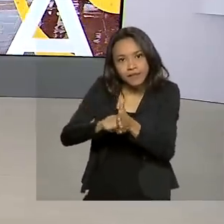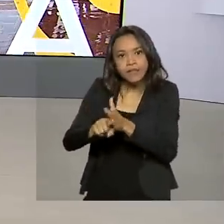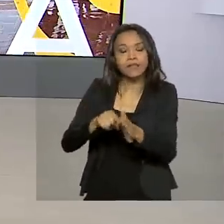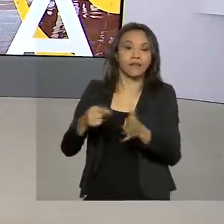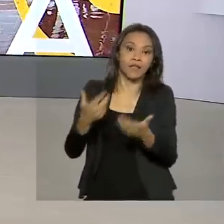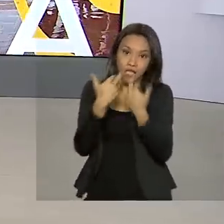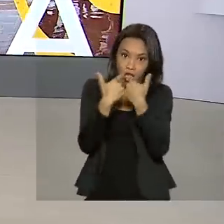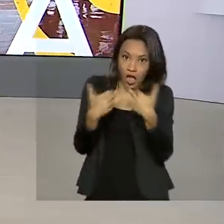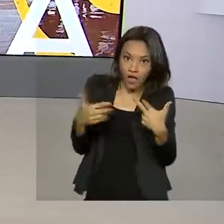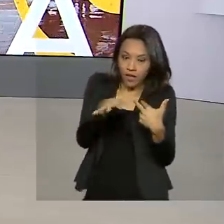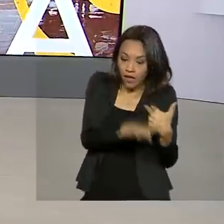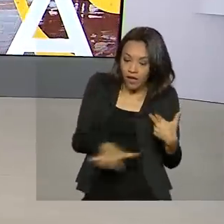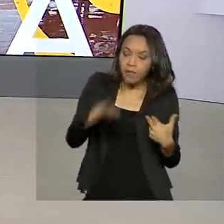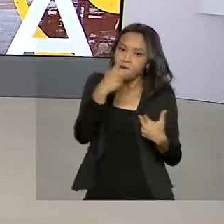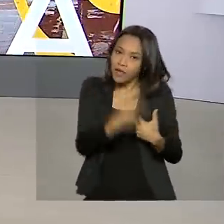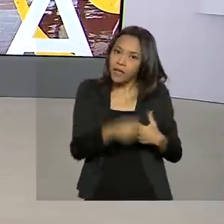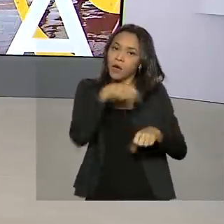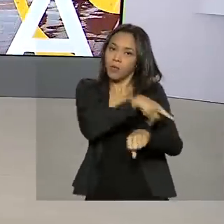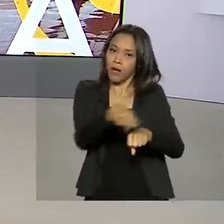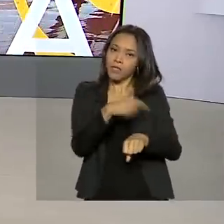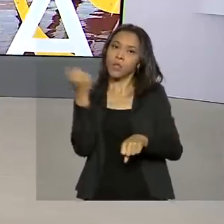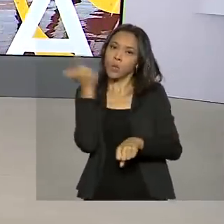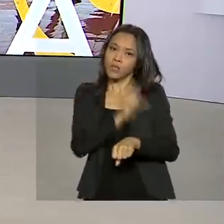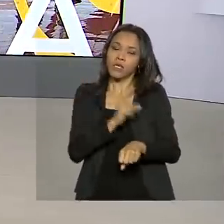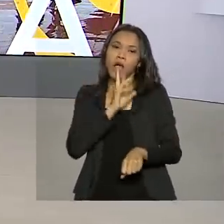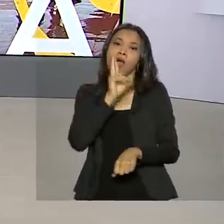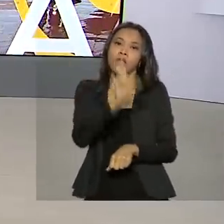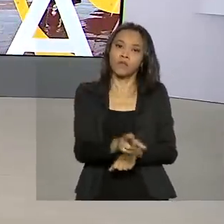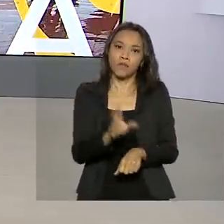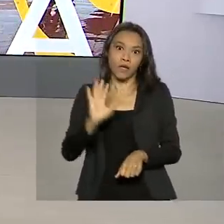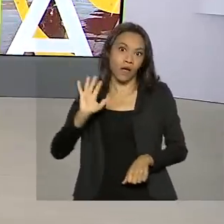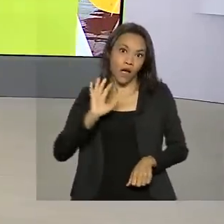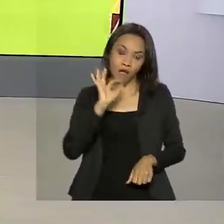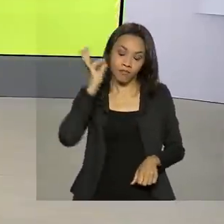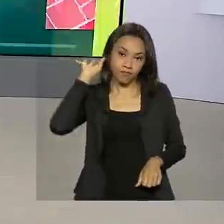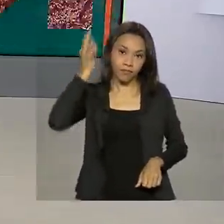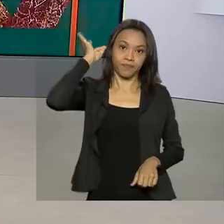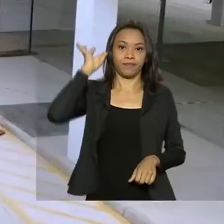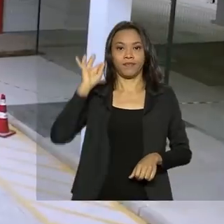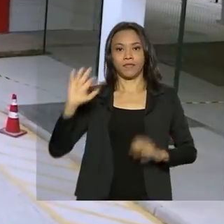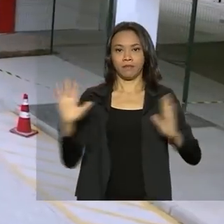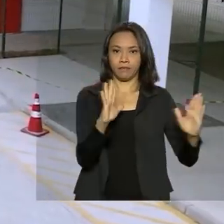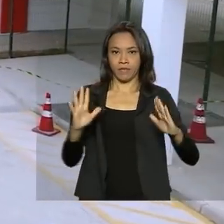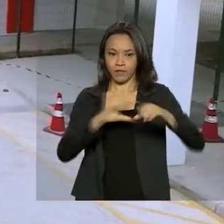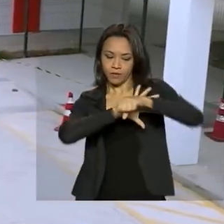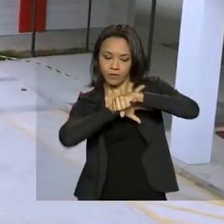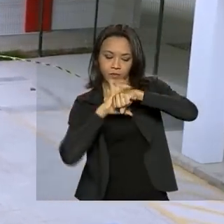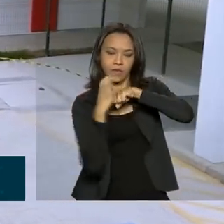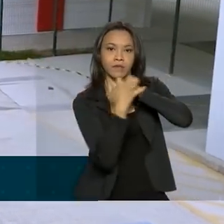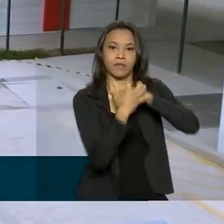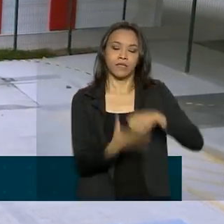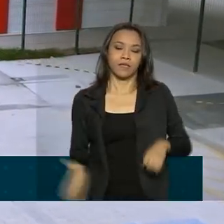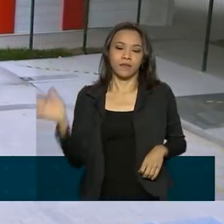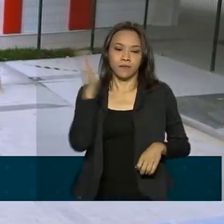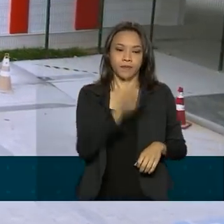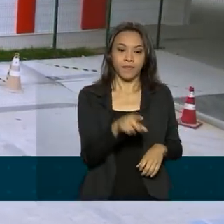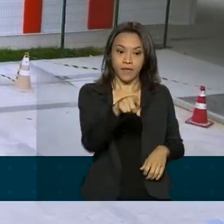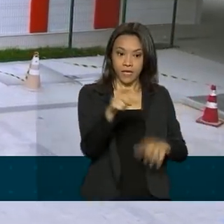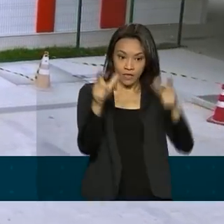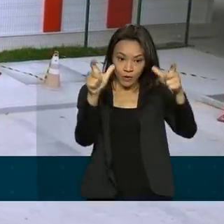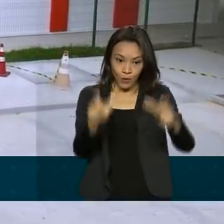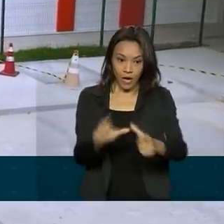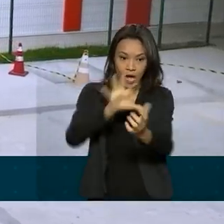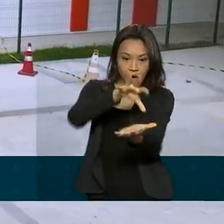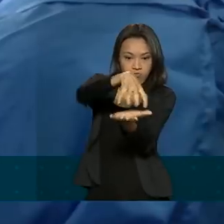que o país possa dar respostas mais rápidas em momentos de pandemia. O biobanco Covid-19 vai